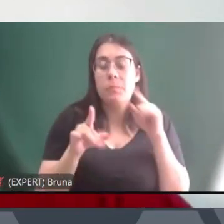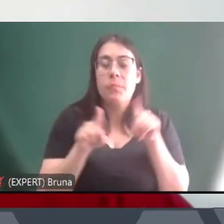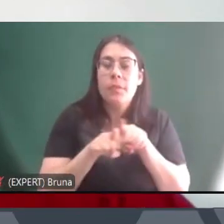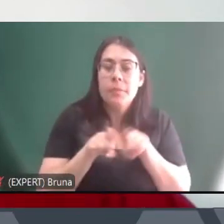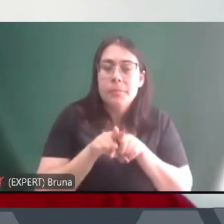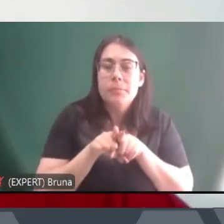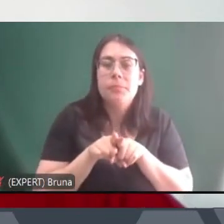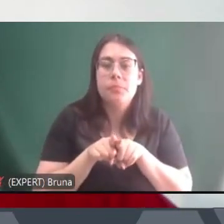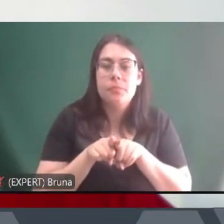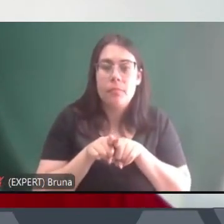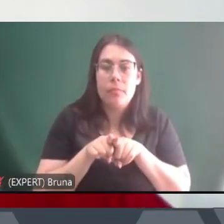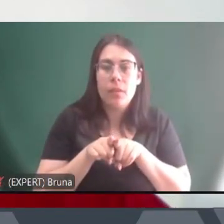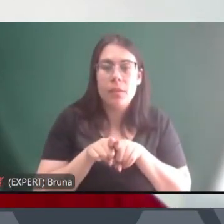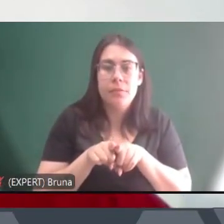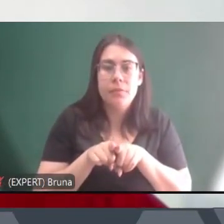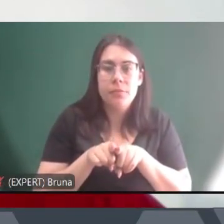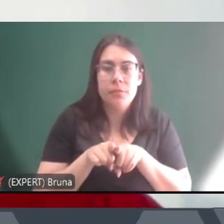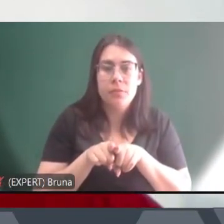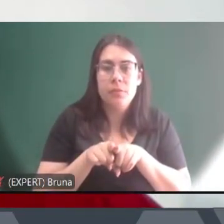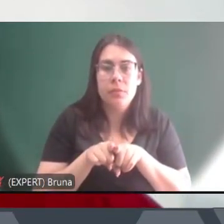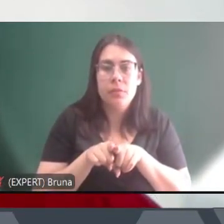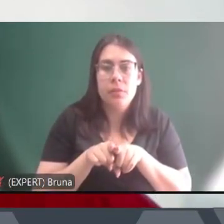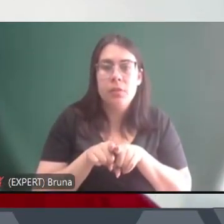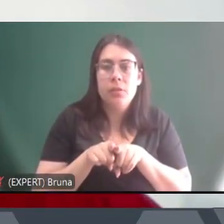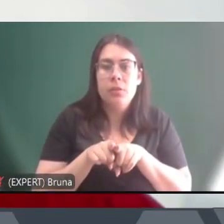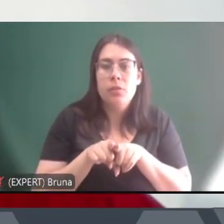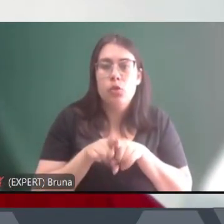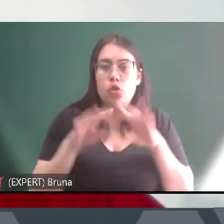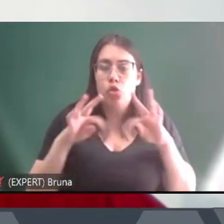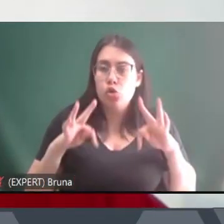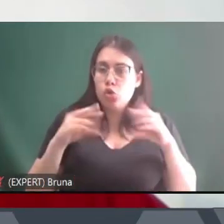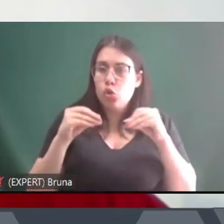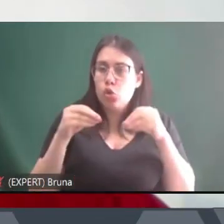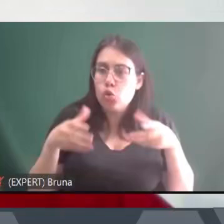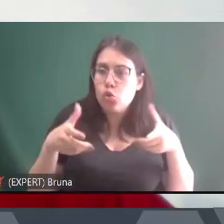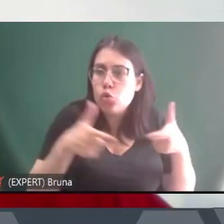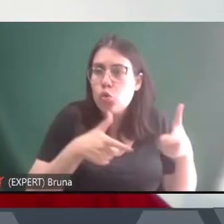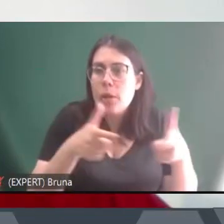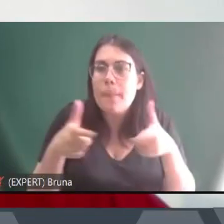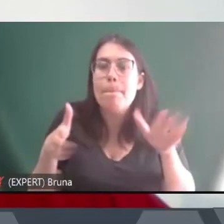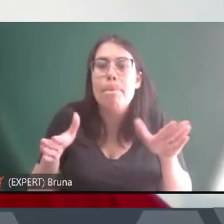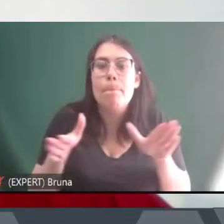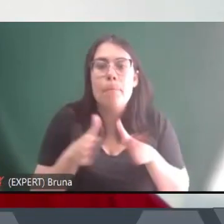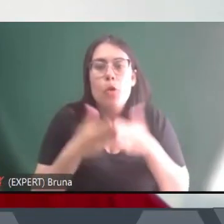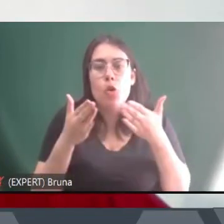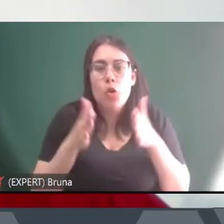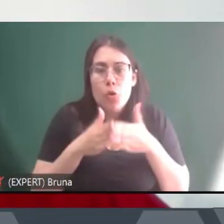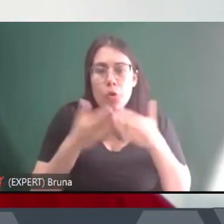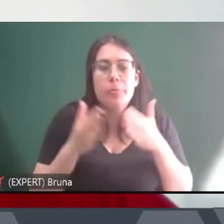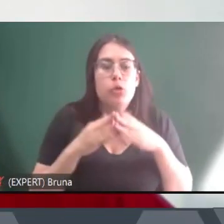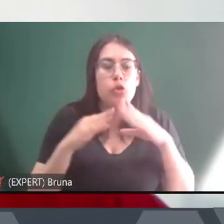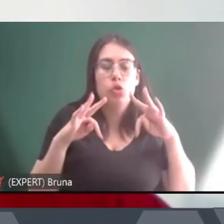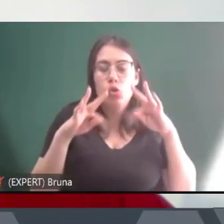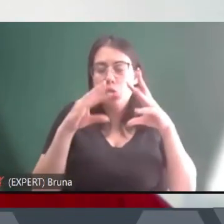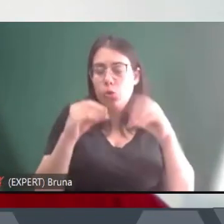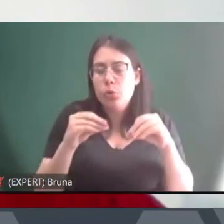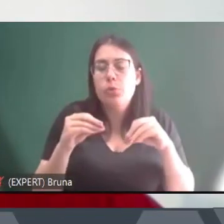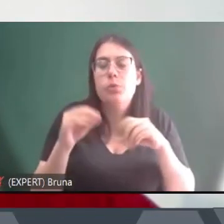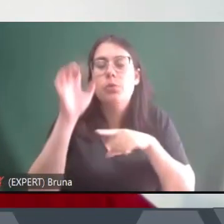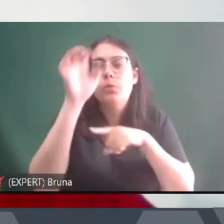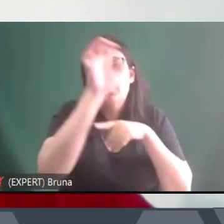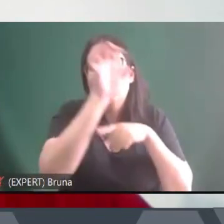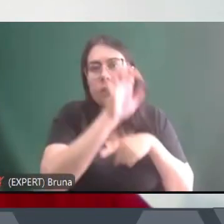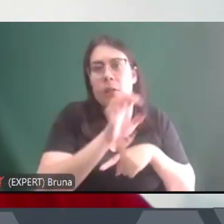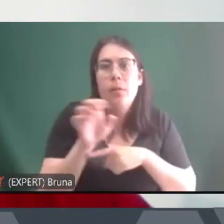ostensivo e de patrulhamento territorial nos bairros pobres se reproduziu por todos os estados do Brasil basta